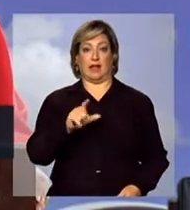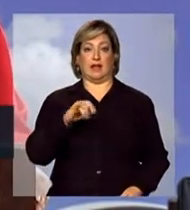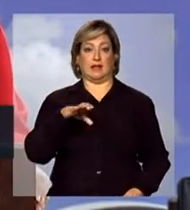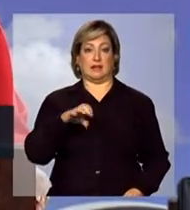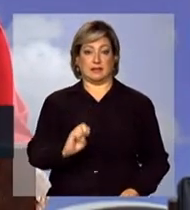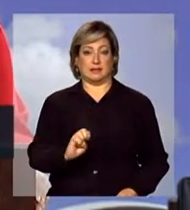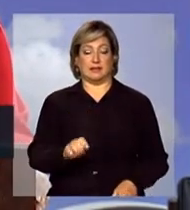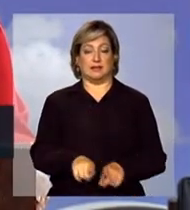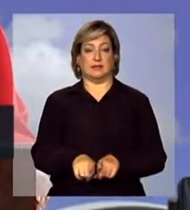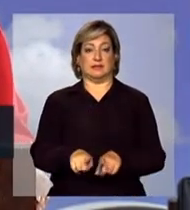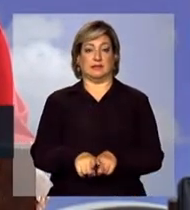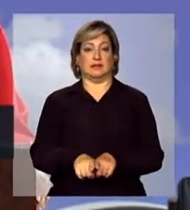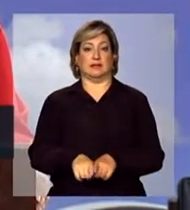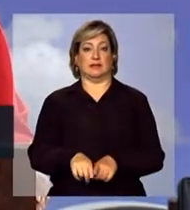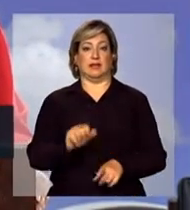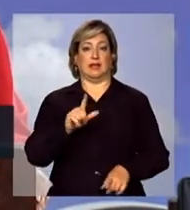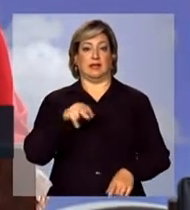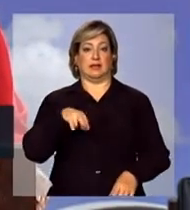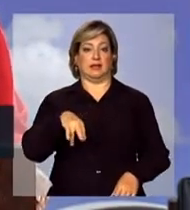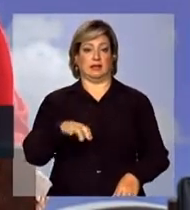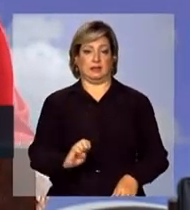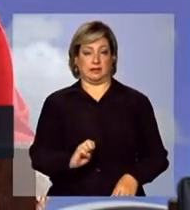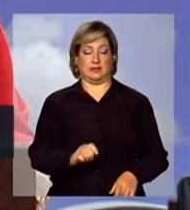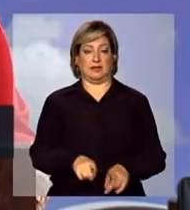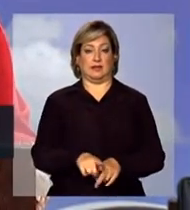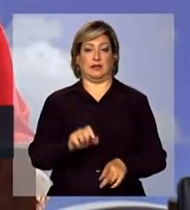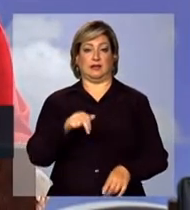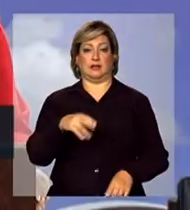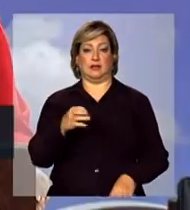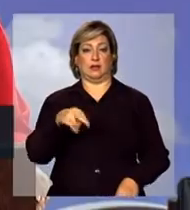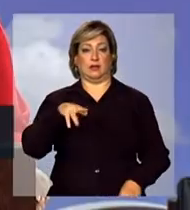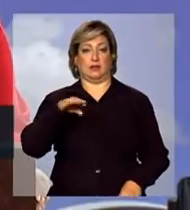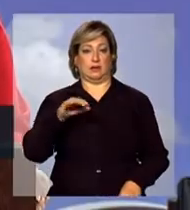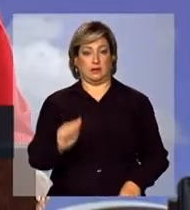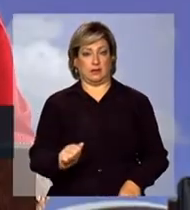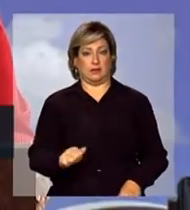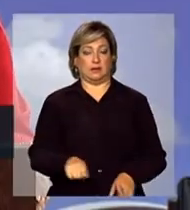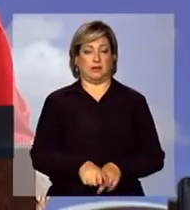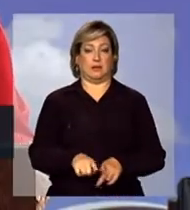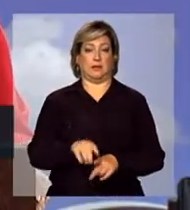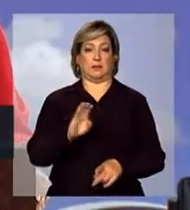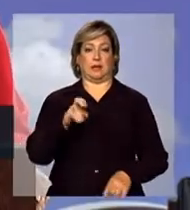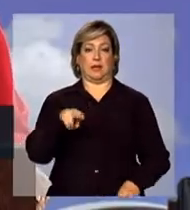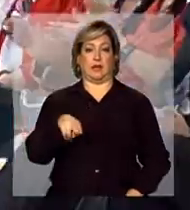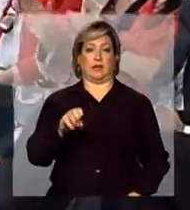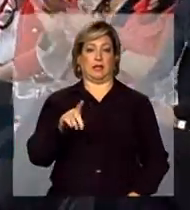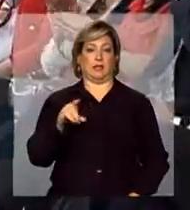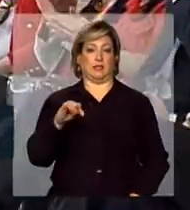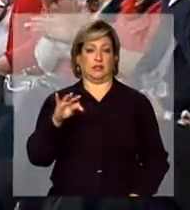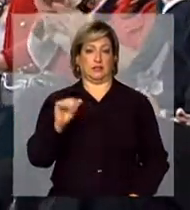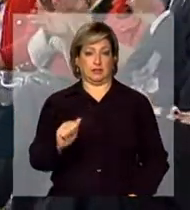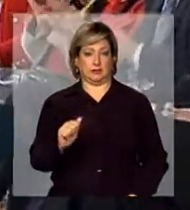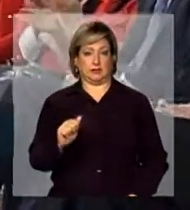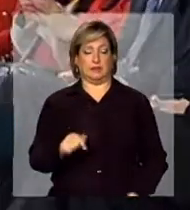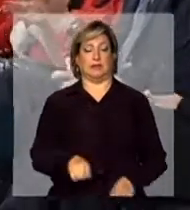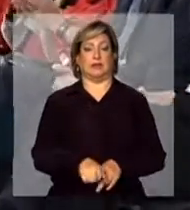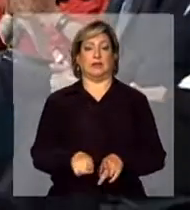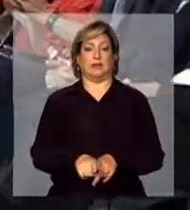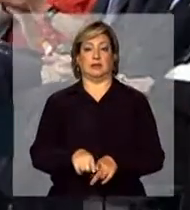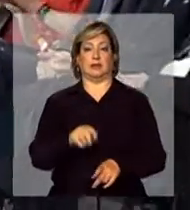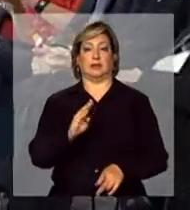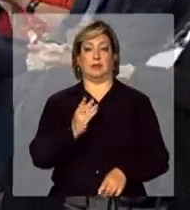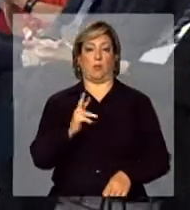Portugal, Aline Correia, Antônia Lúcia, Benedita da Silva, Bruna